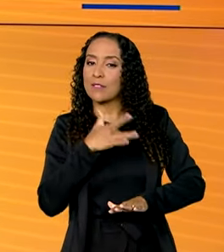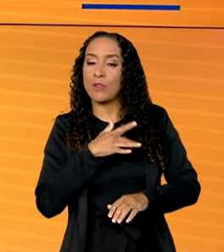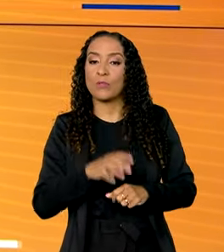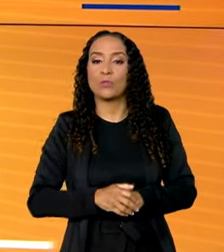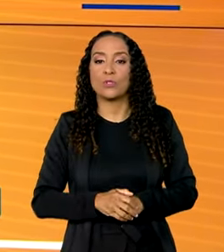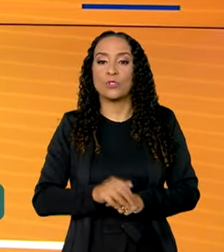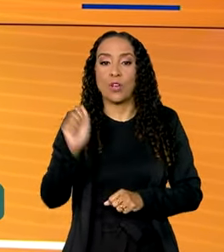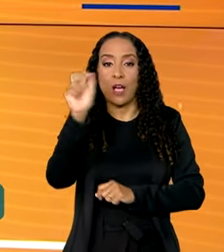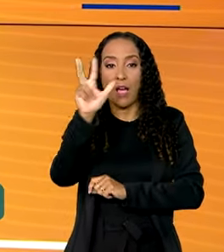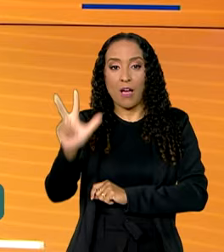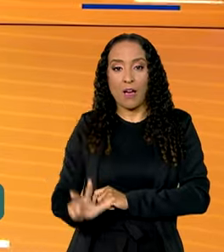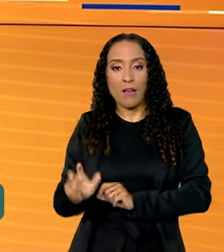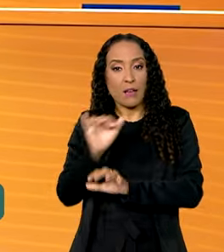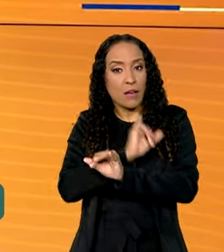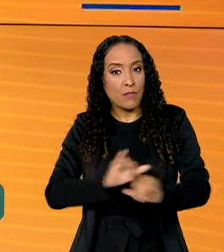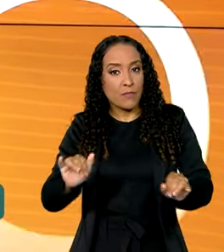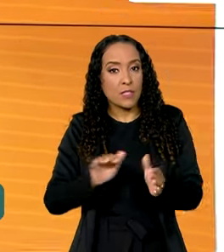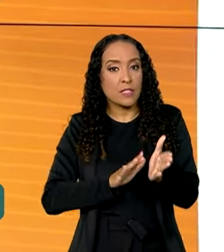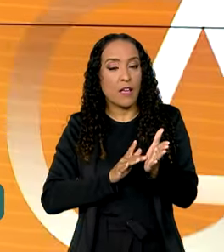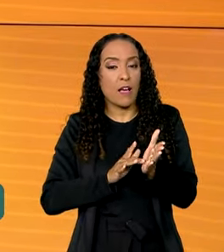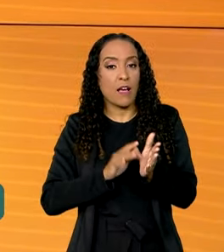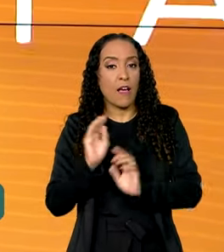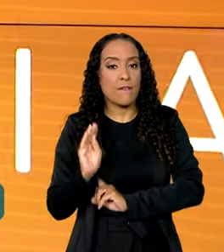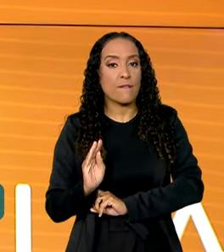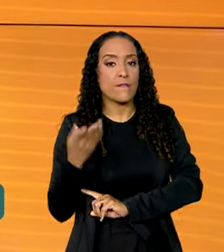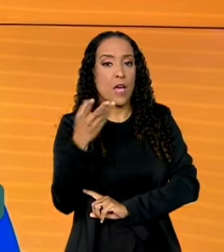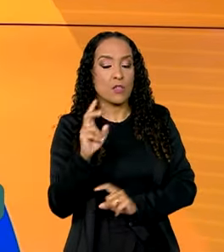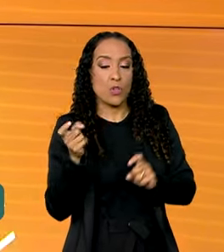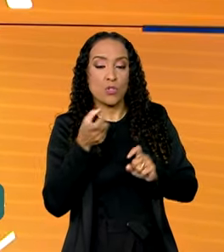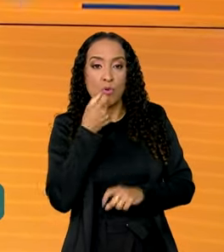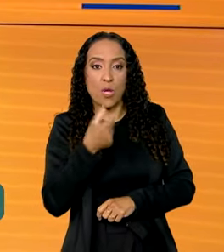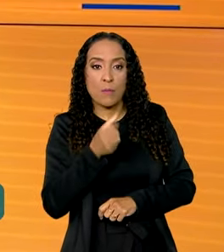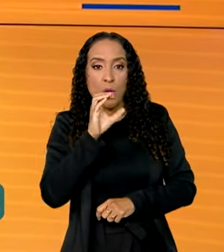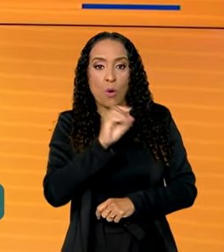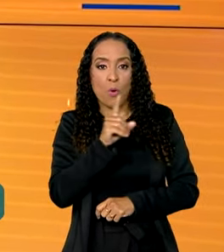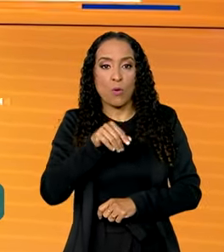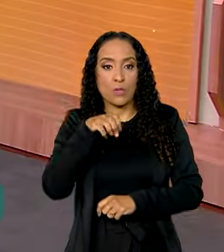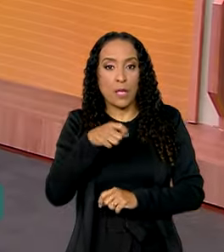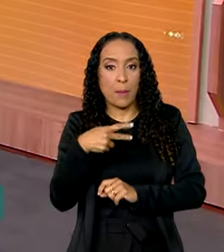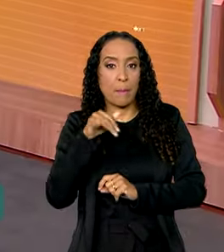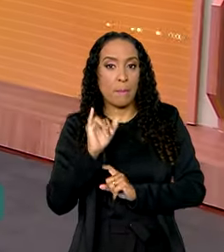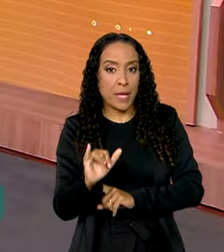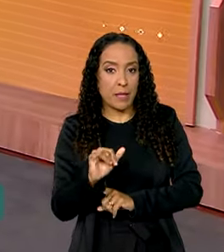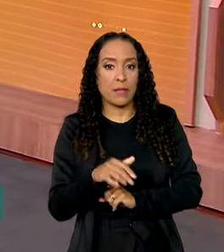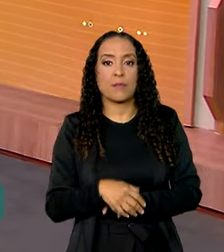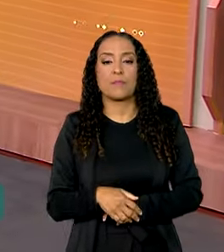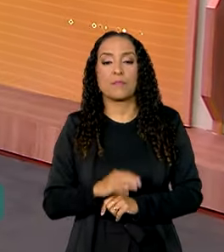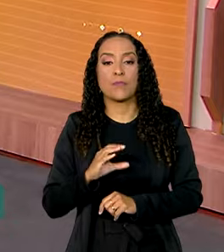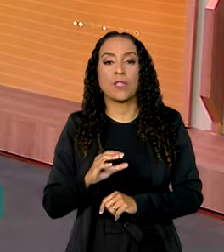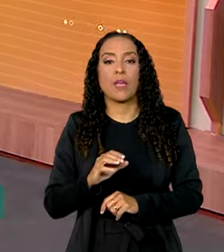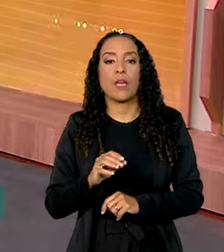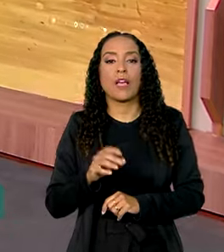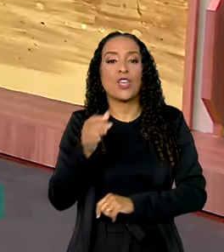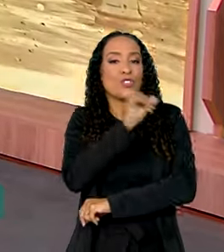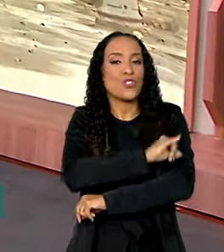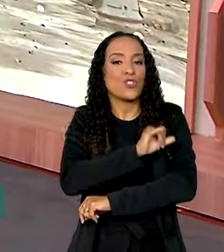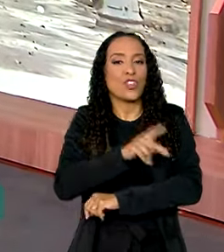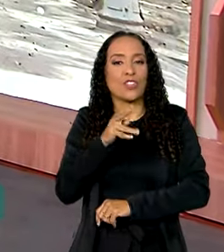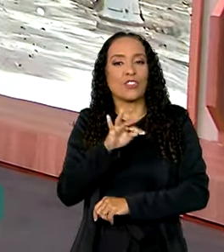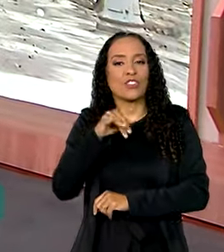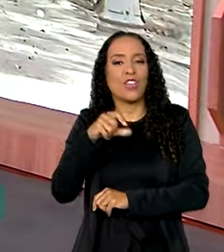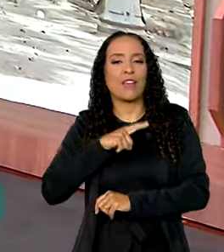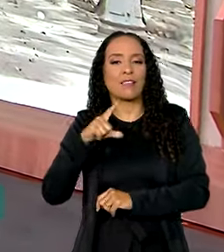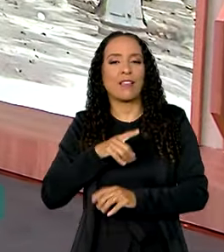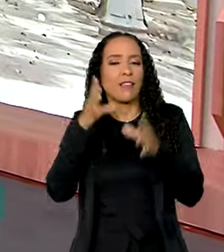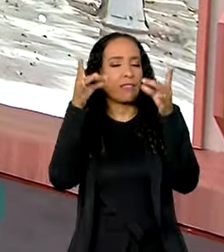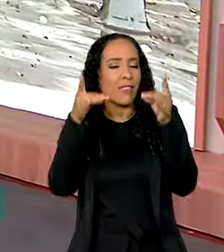A Anvisa alerta sobre a falsificação do medicamento Ozenpik. Do Rio de Janeiro, Tiago Pimenta tem os